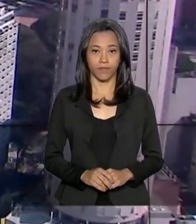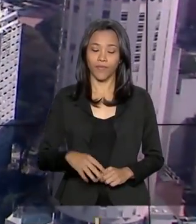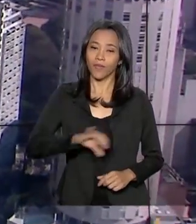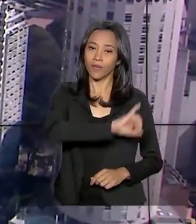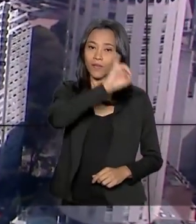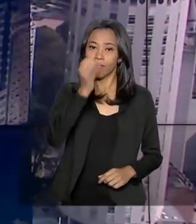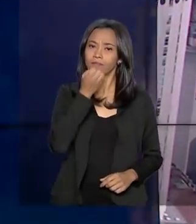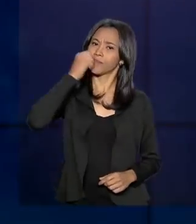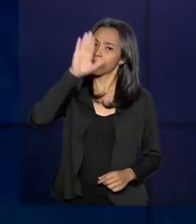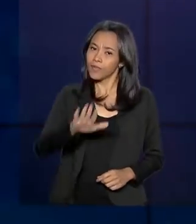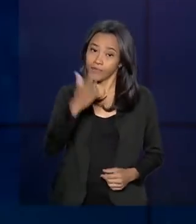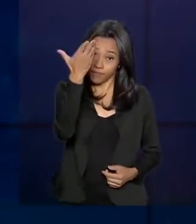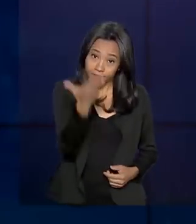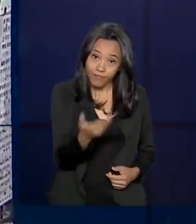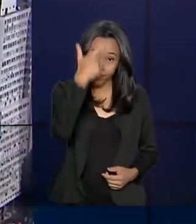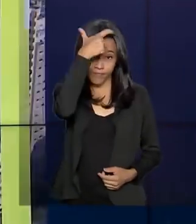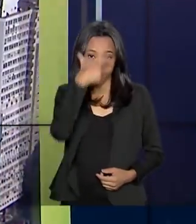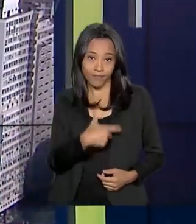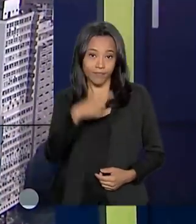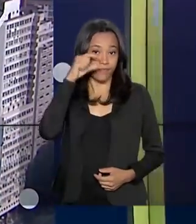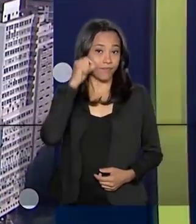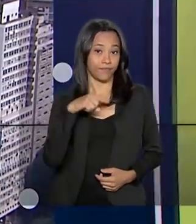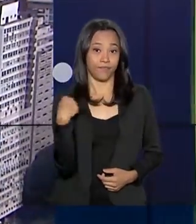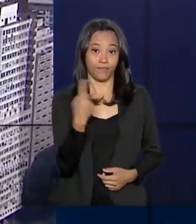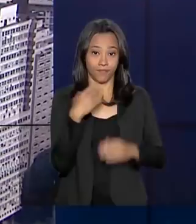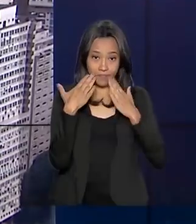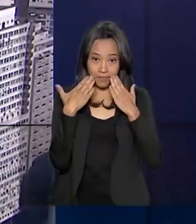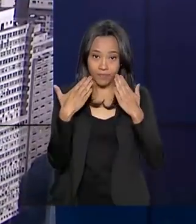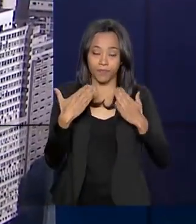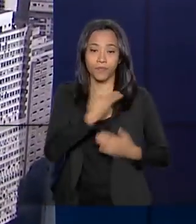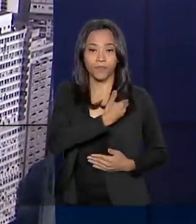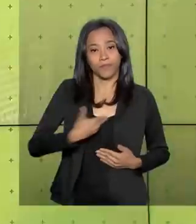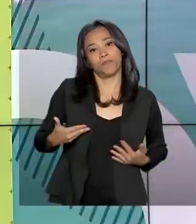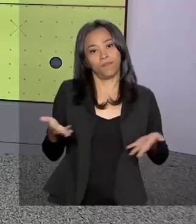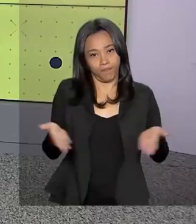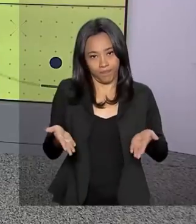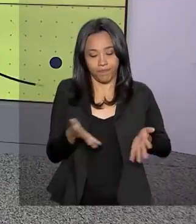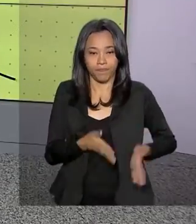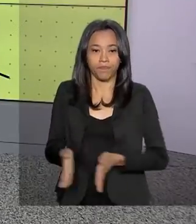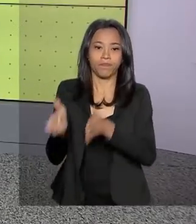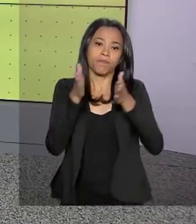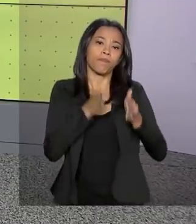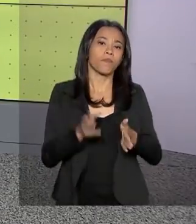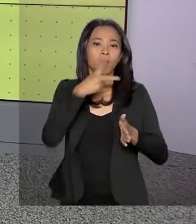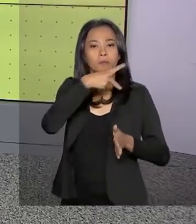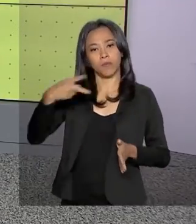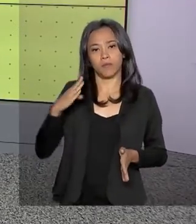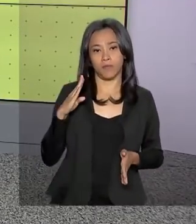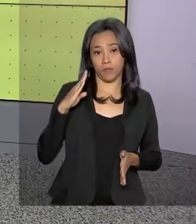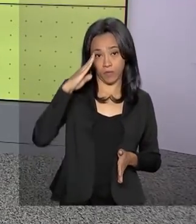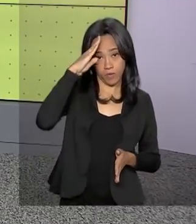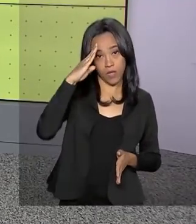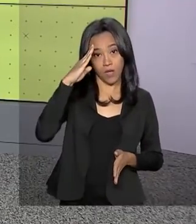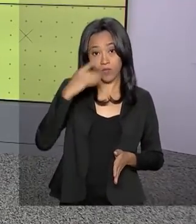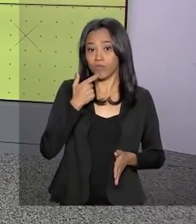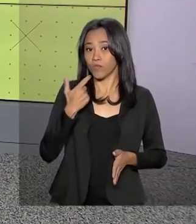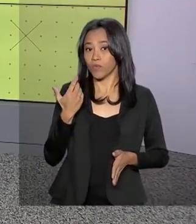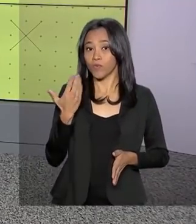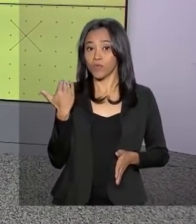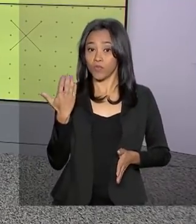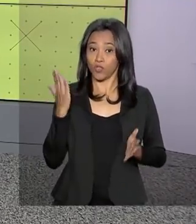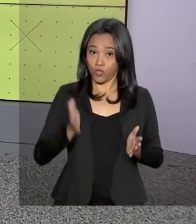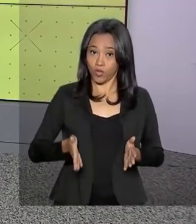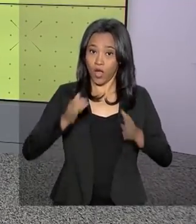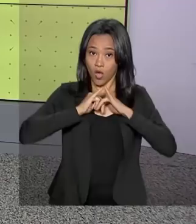Olá, boa tarde para você. Eu sou Roberto Camargo e está no ar o Governo Agora. O presidente Jair Bolsonaro anunciou hoje de